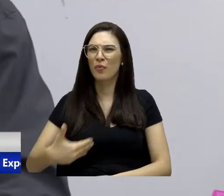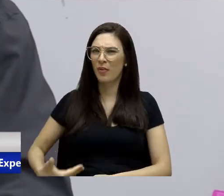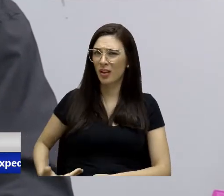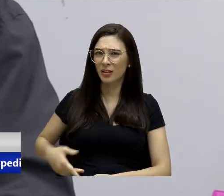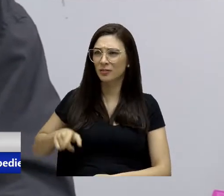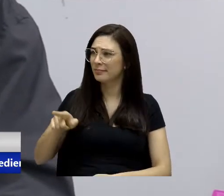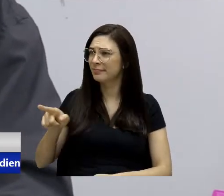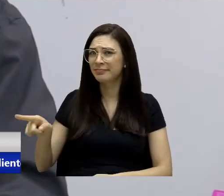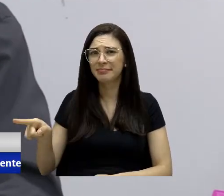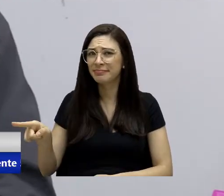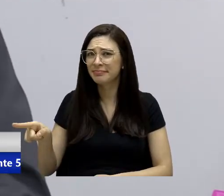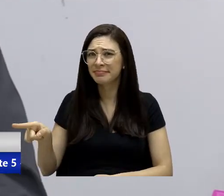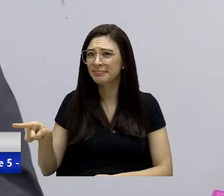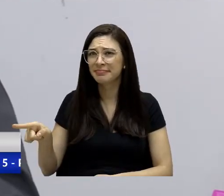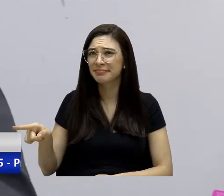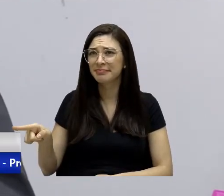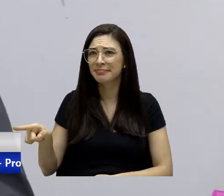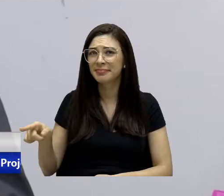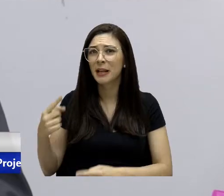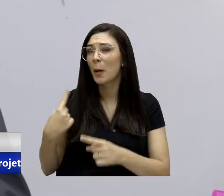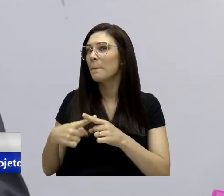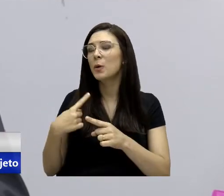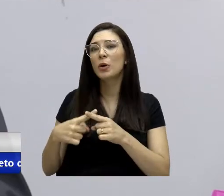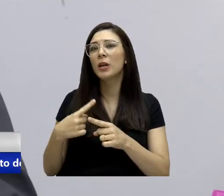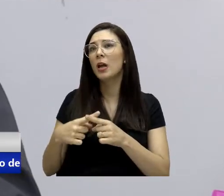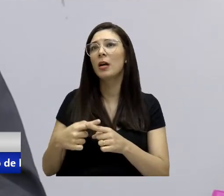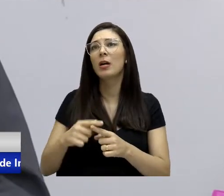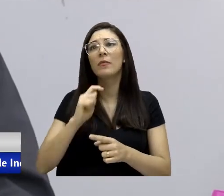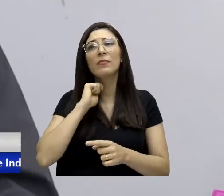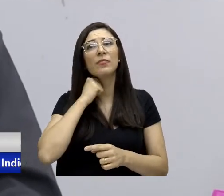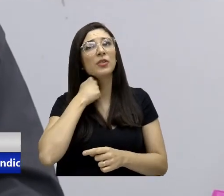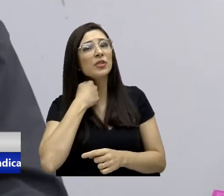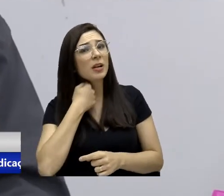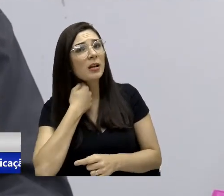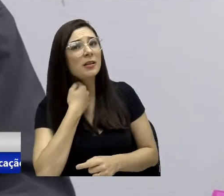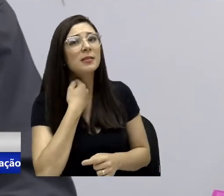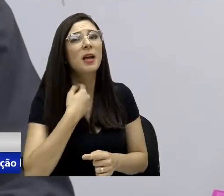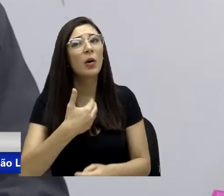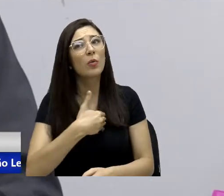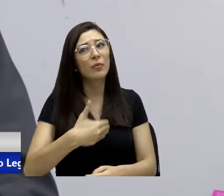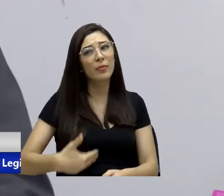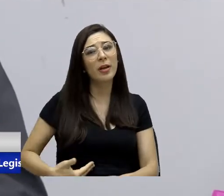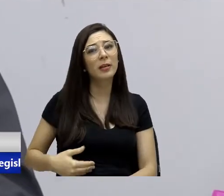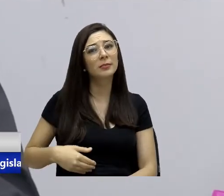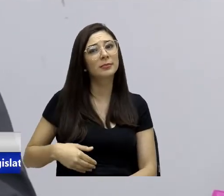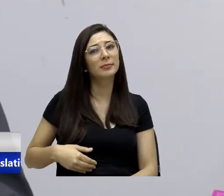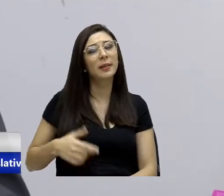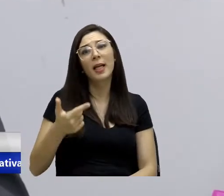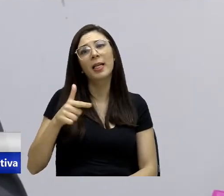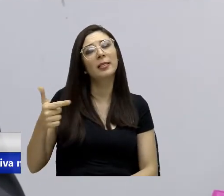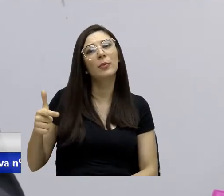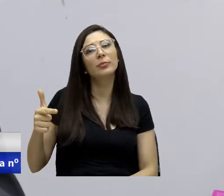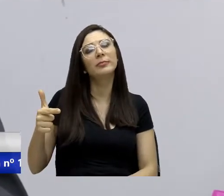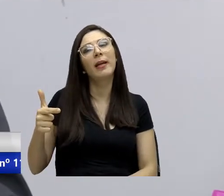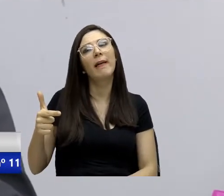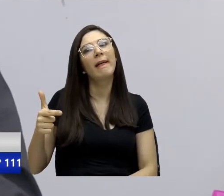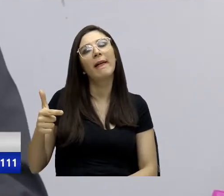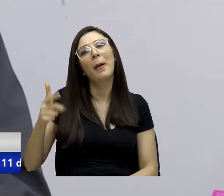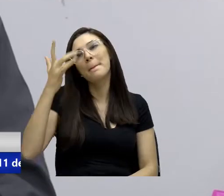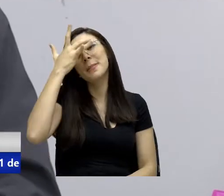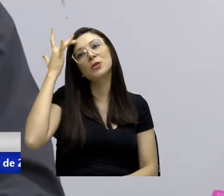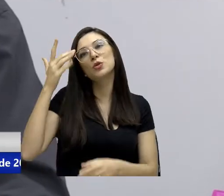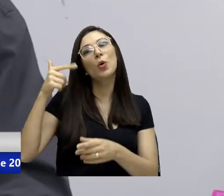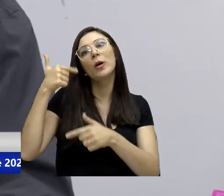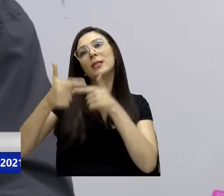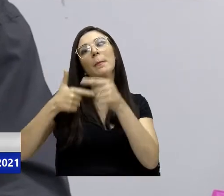fiscalizar o governo é não ter boquinha no governo. É o papel do vereador, é